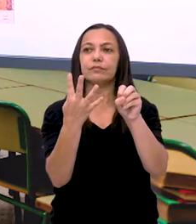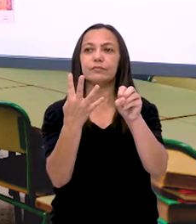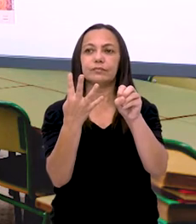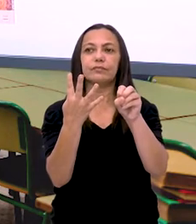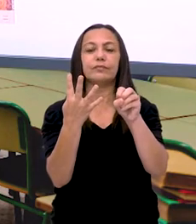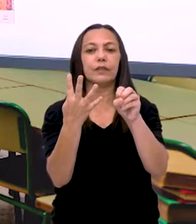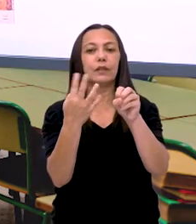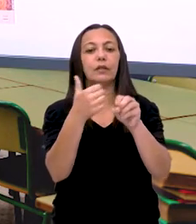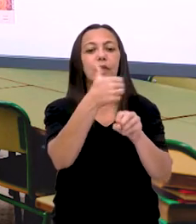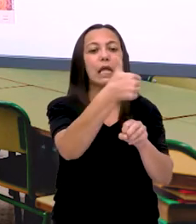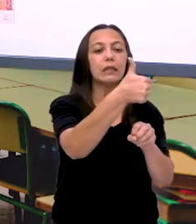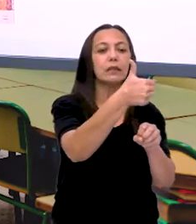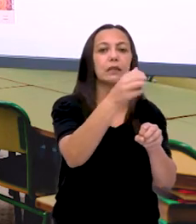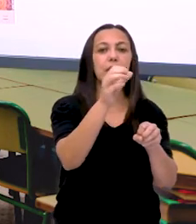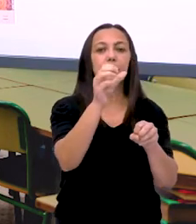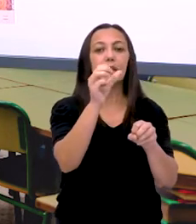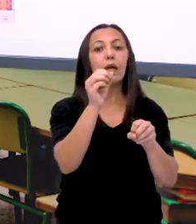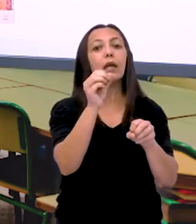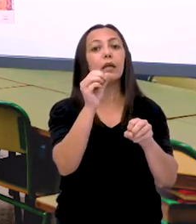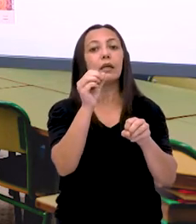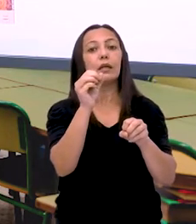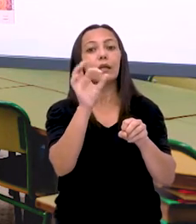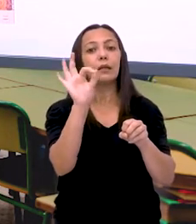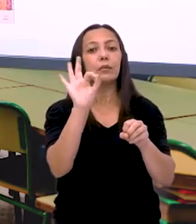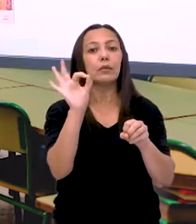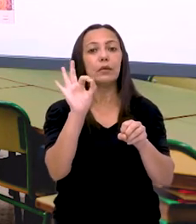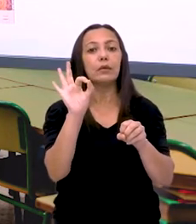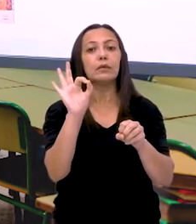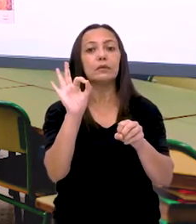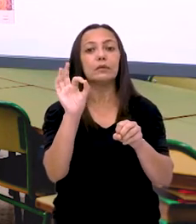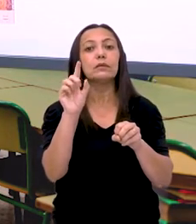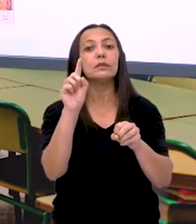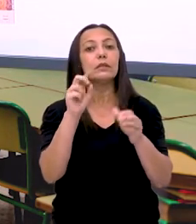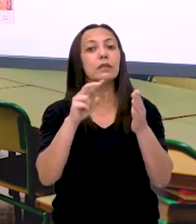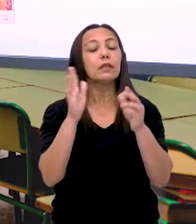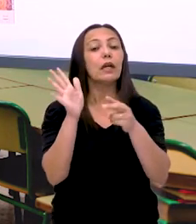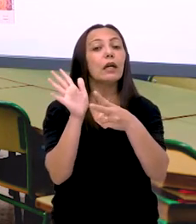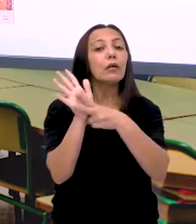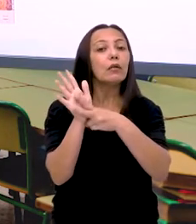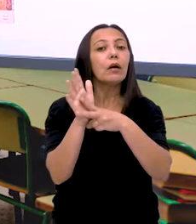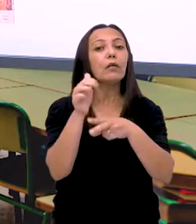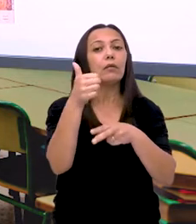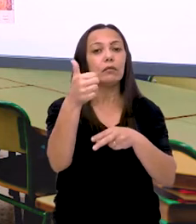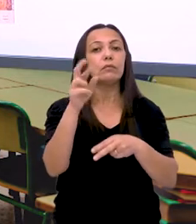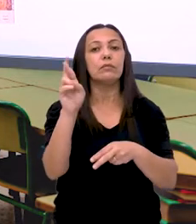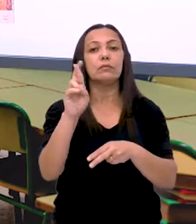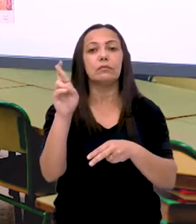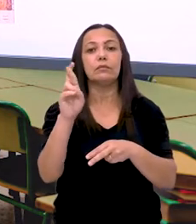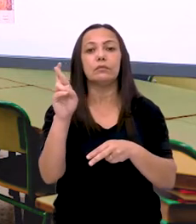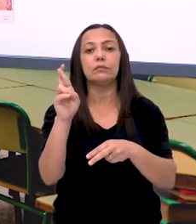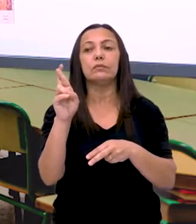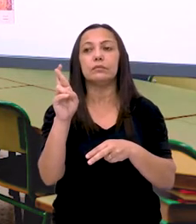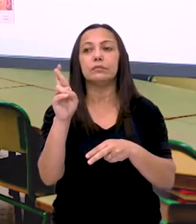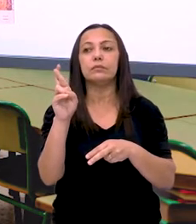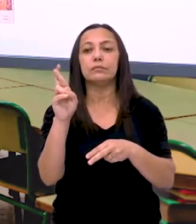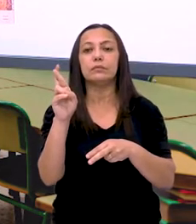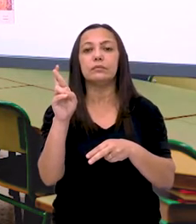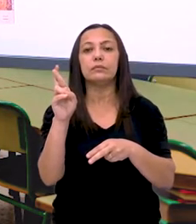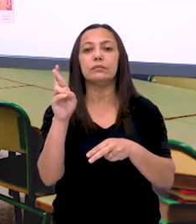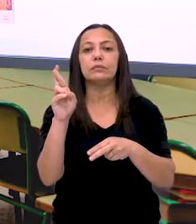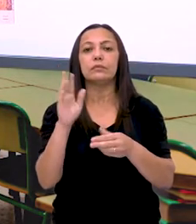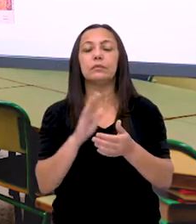mais 1 real. 6 mais 1. Isso mesmo, 7 reais.